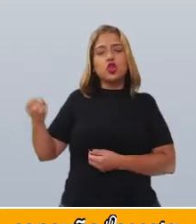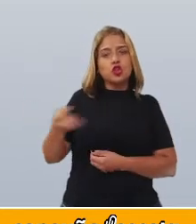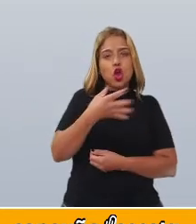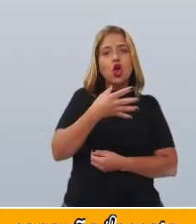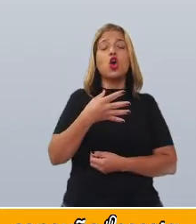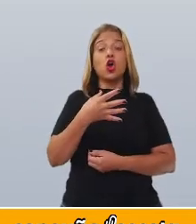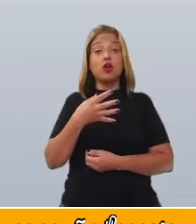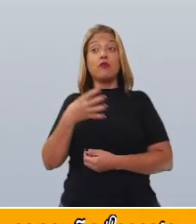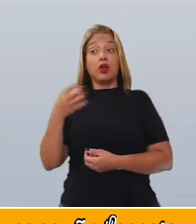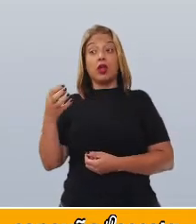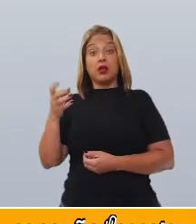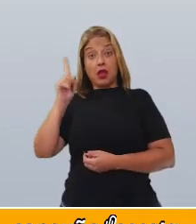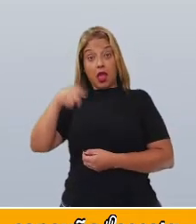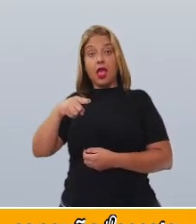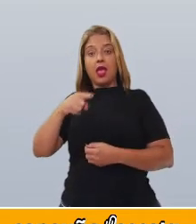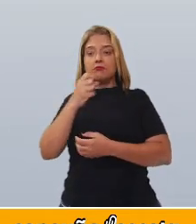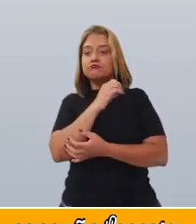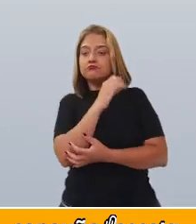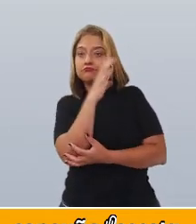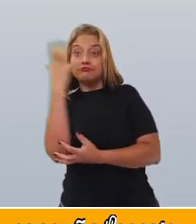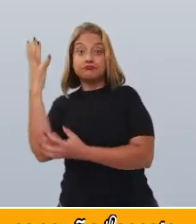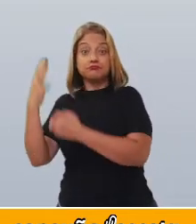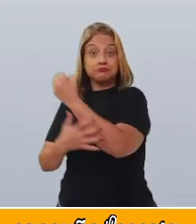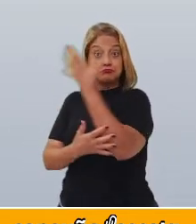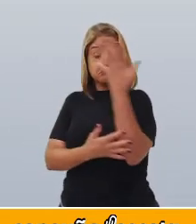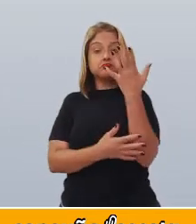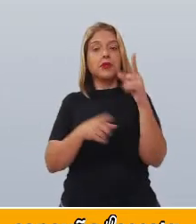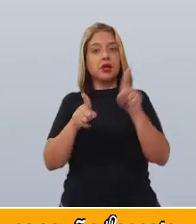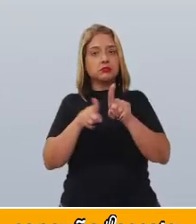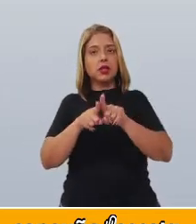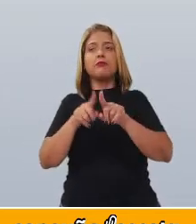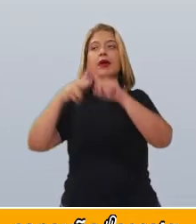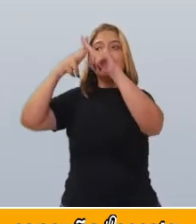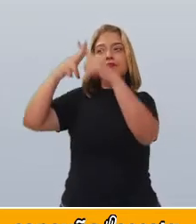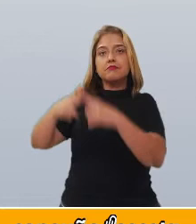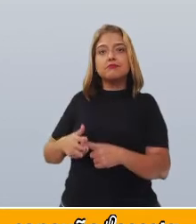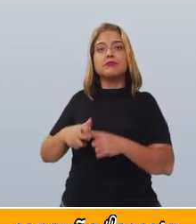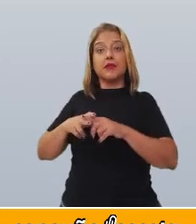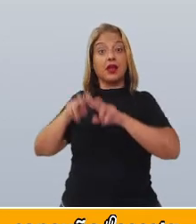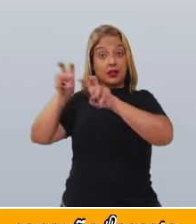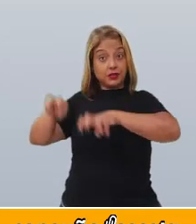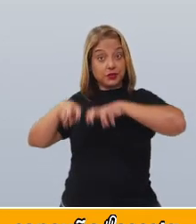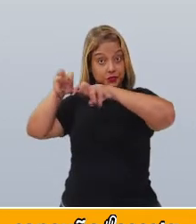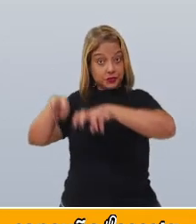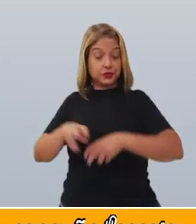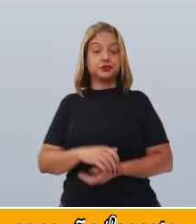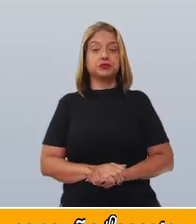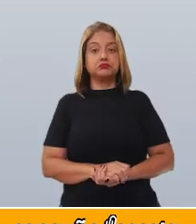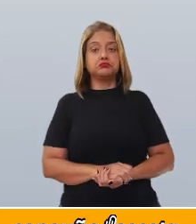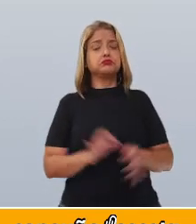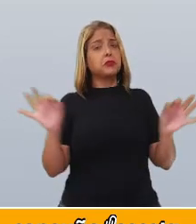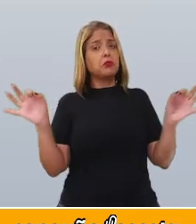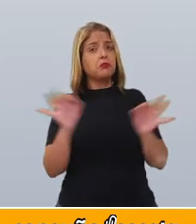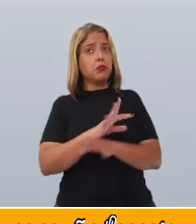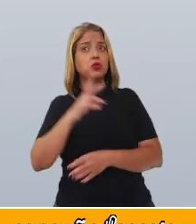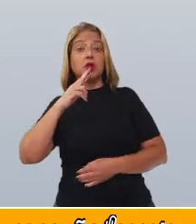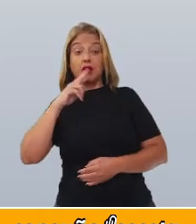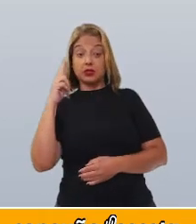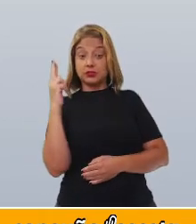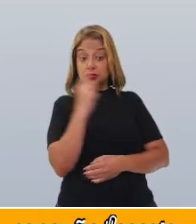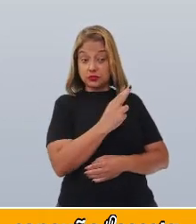recursos naturais e mecanização agrícola. Ele terminou de responder. O portal